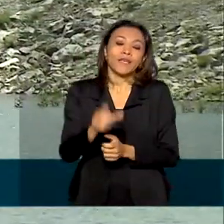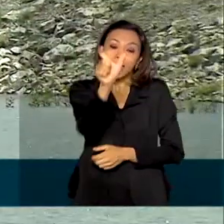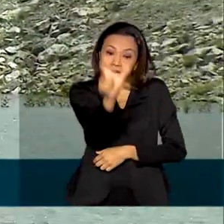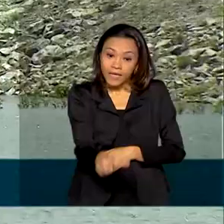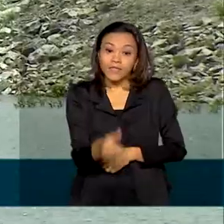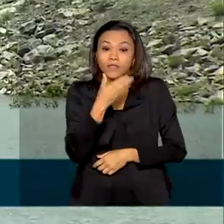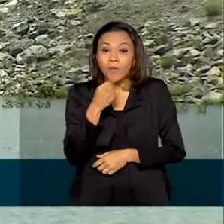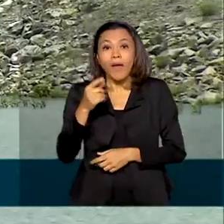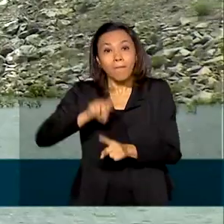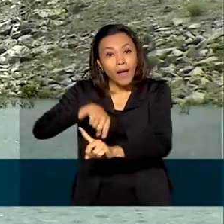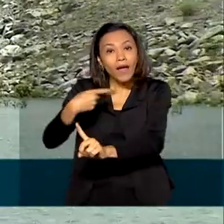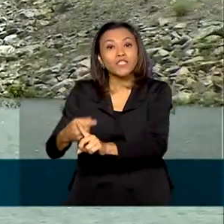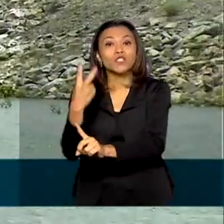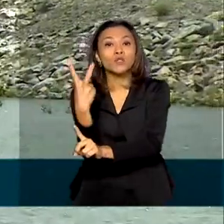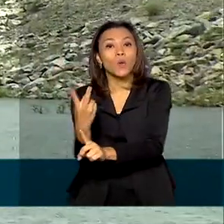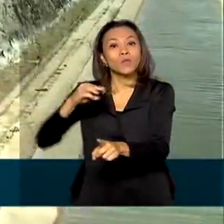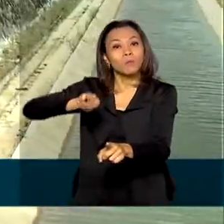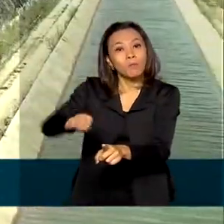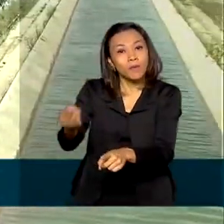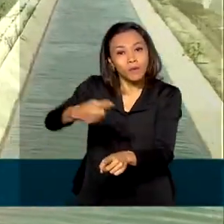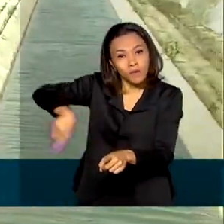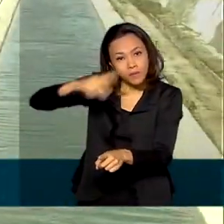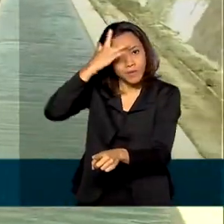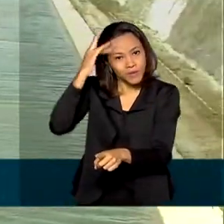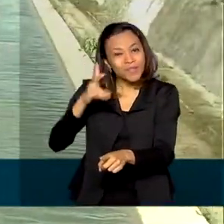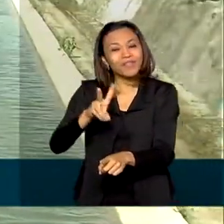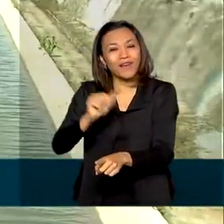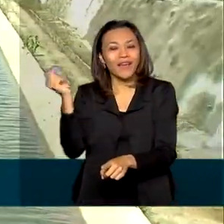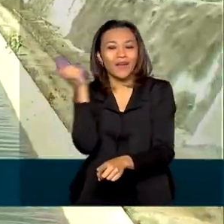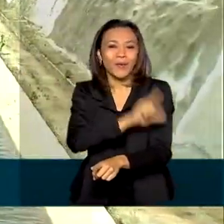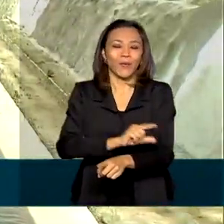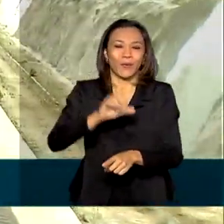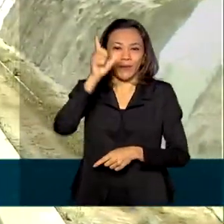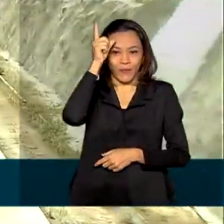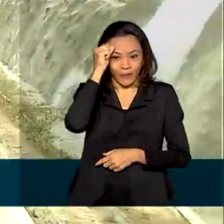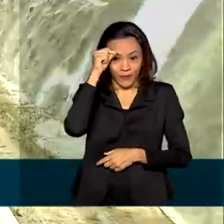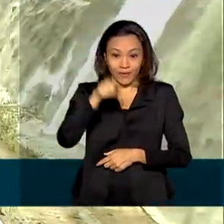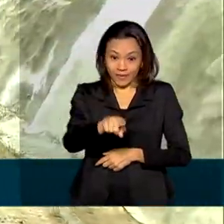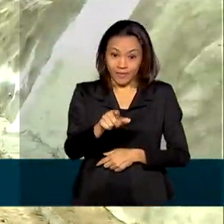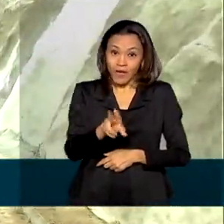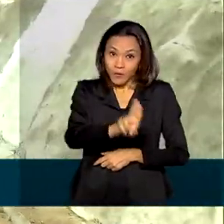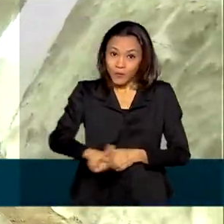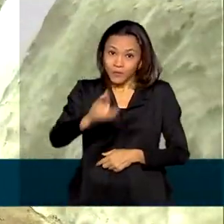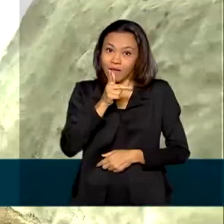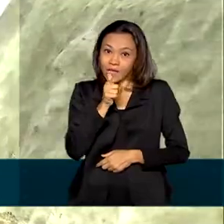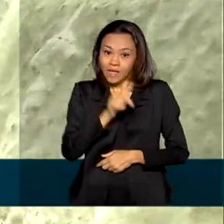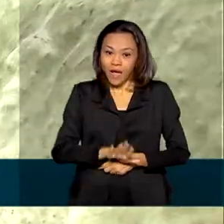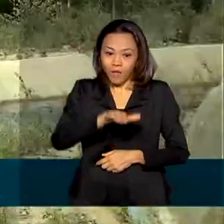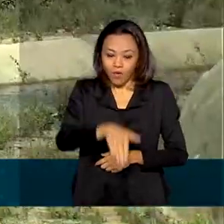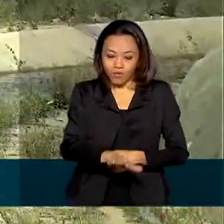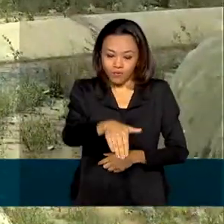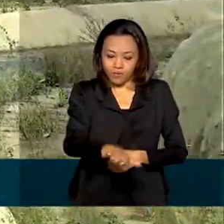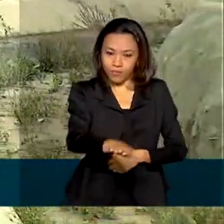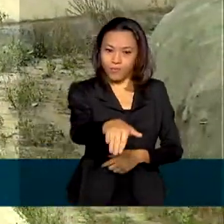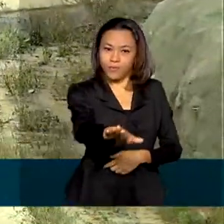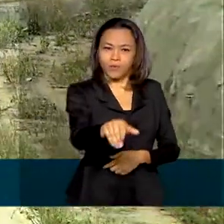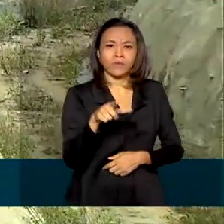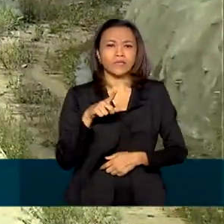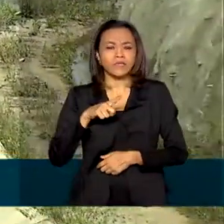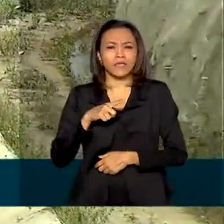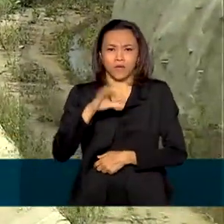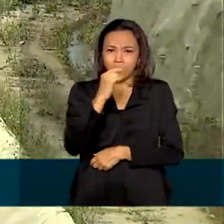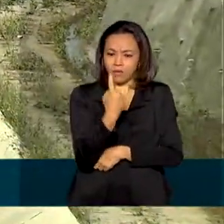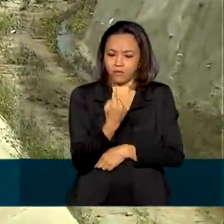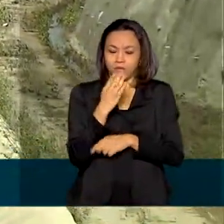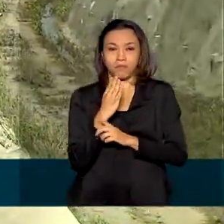de 2 milhões de habitantes que serão beneficiados pelo ramal do Agreste, um dos trechos de integração do Rio São Francisco. Com investimento em torno